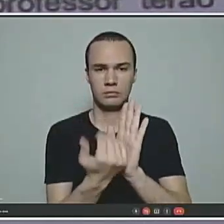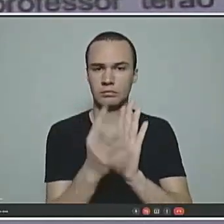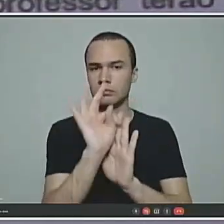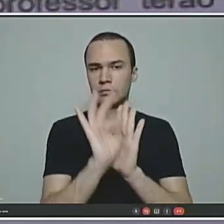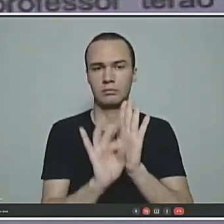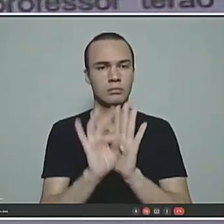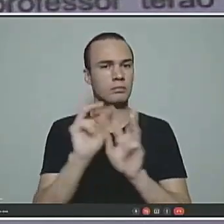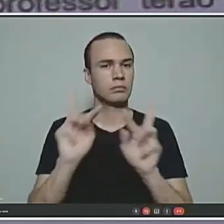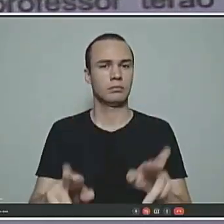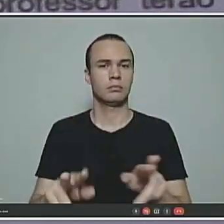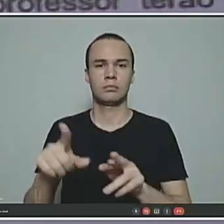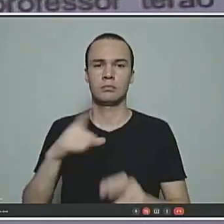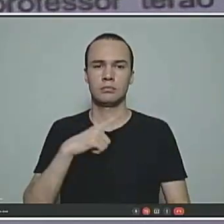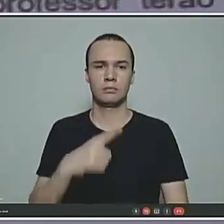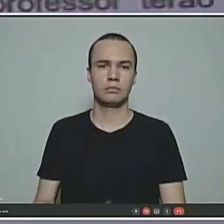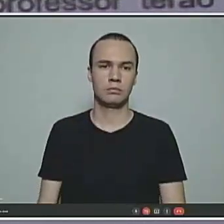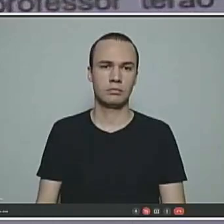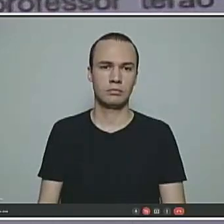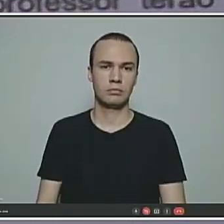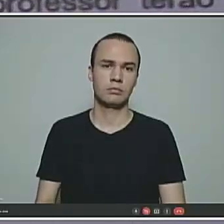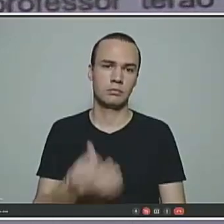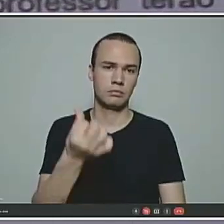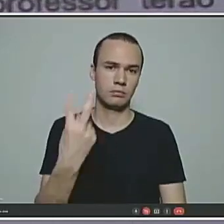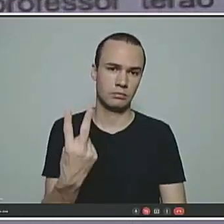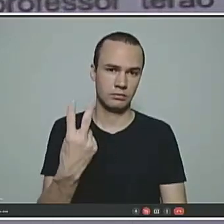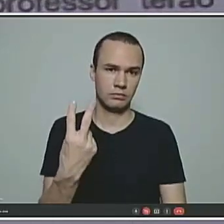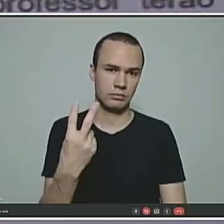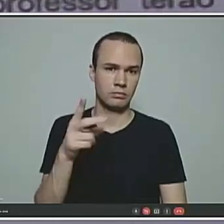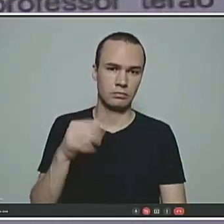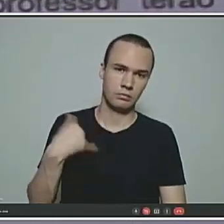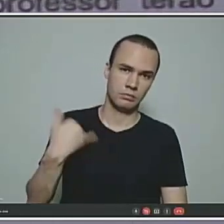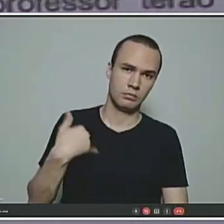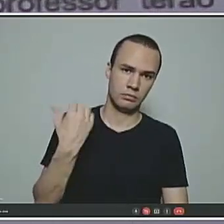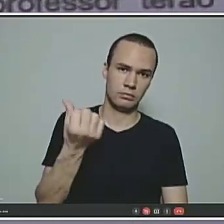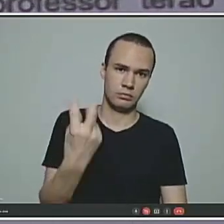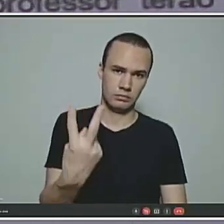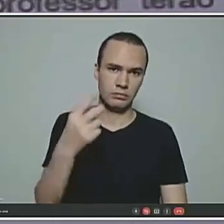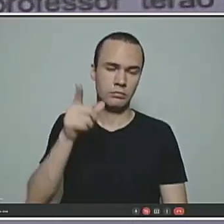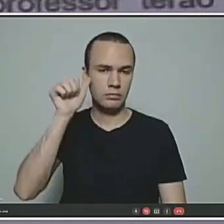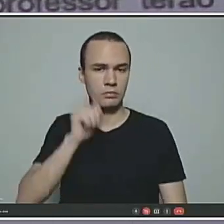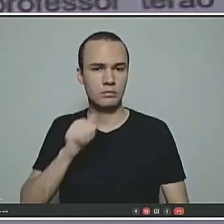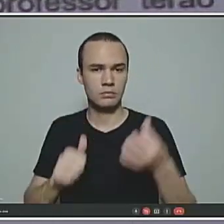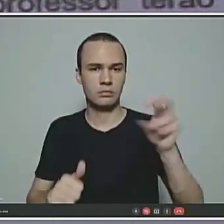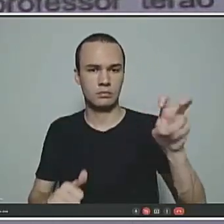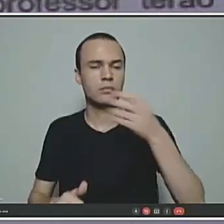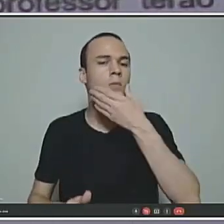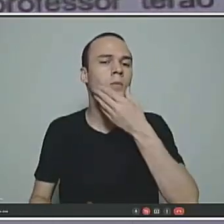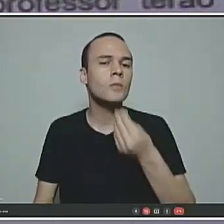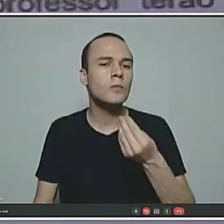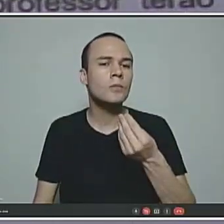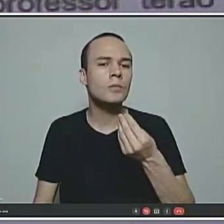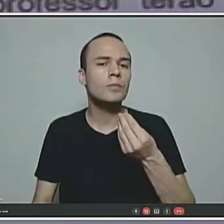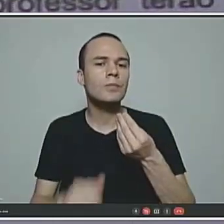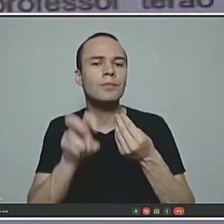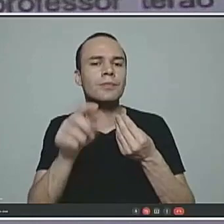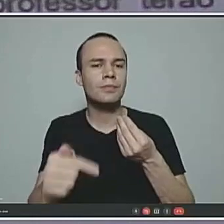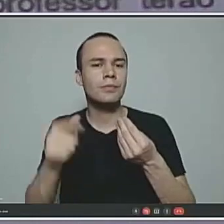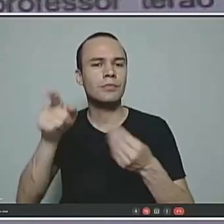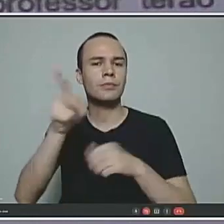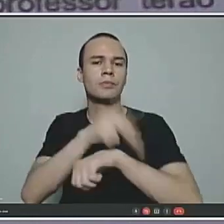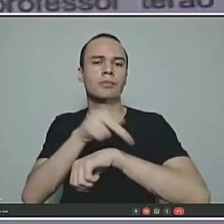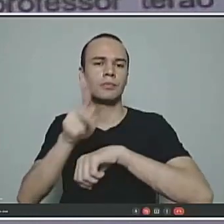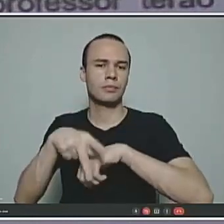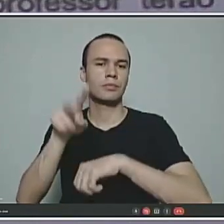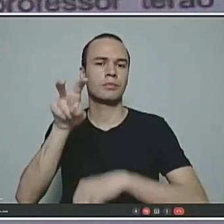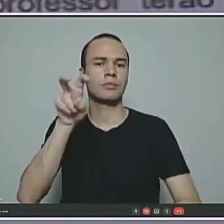jeito que está lá na 103. 62 anos de idade sem mulher, 65 sem homem, 57 professora